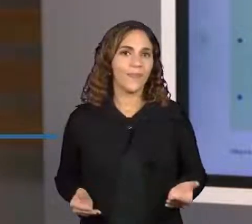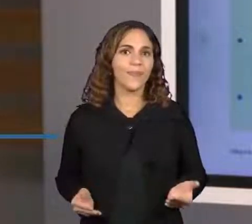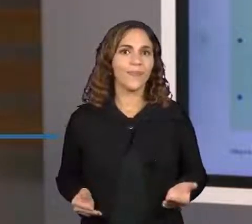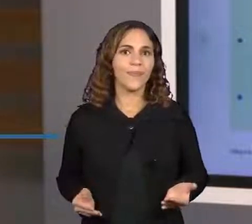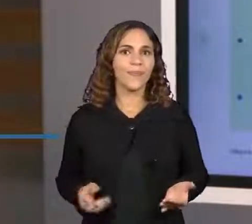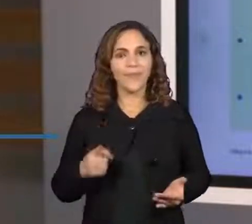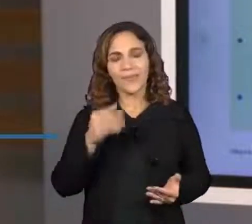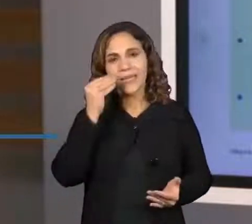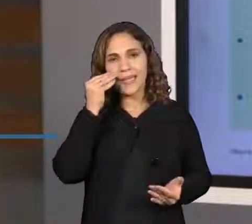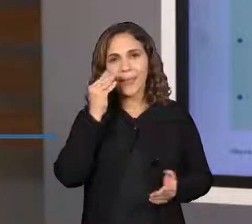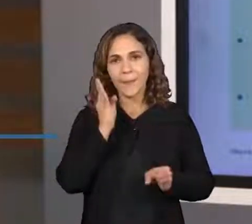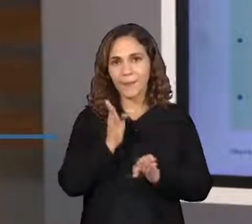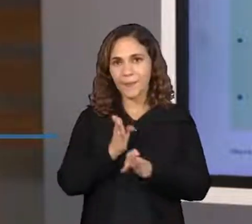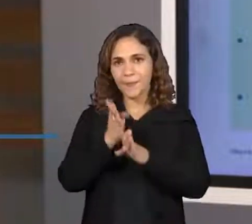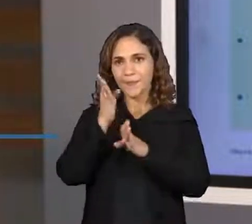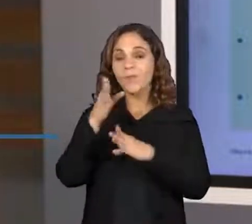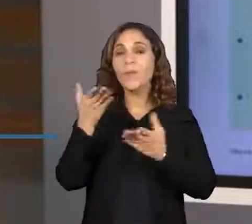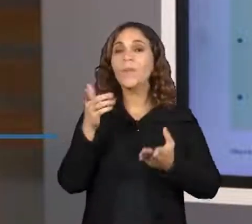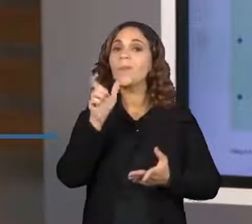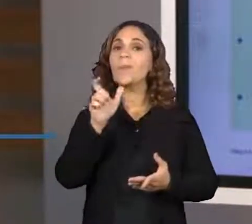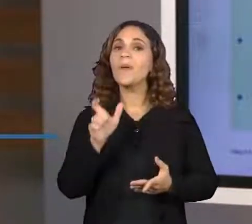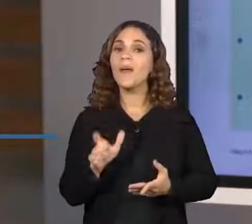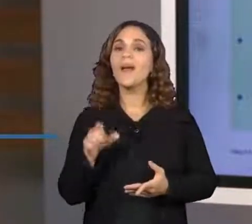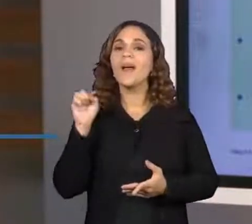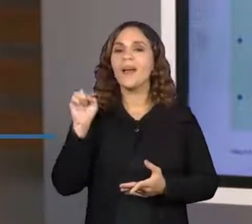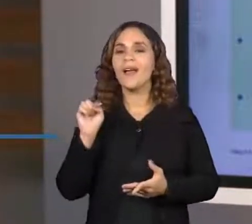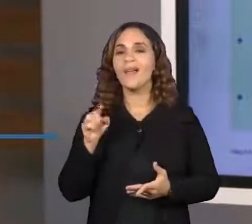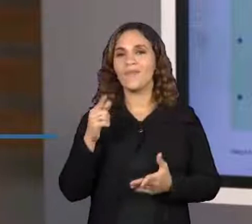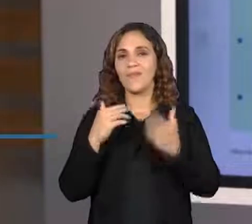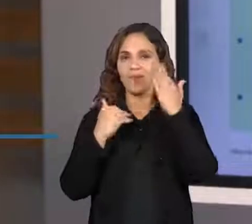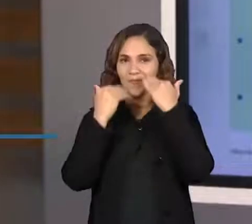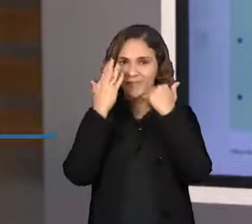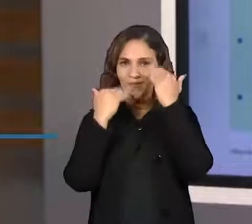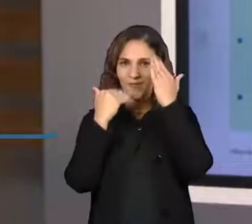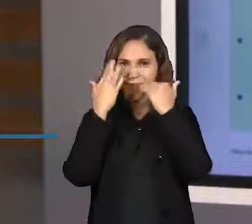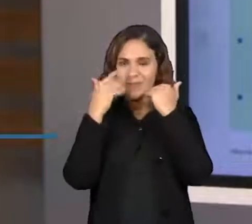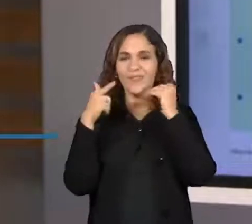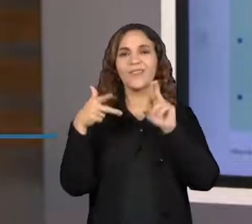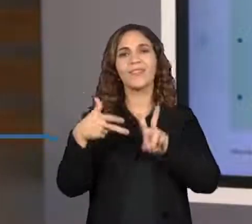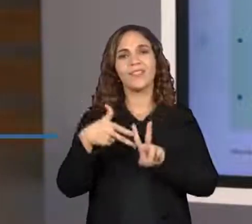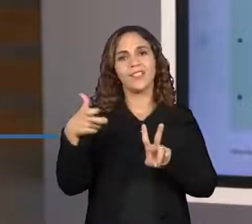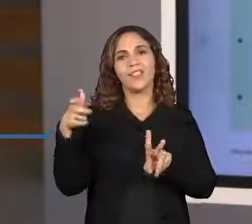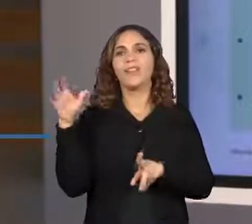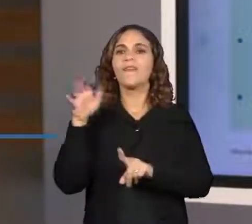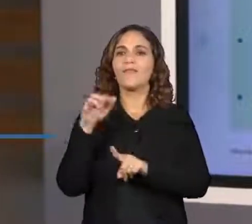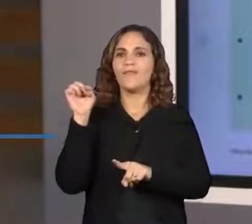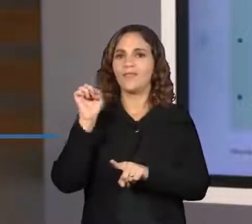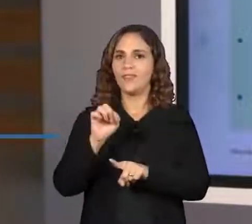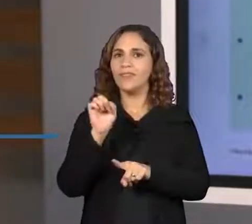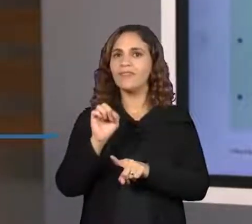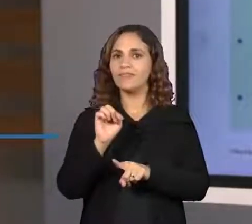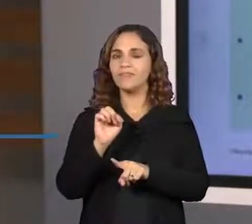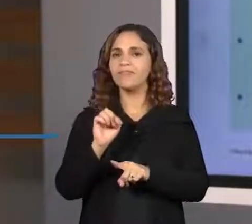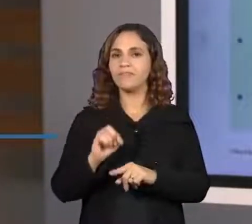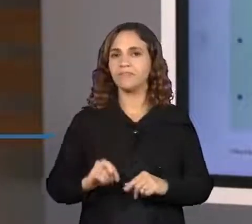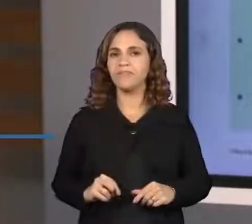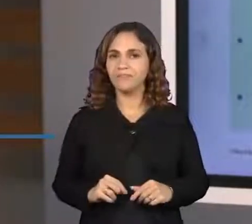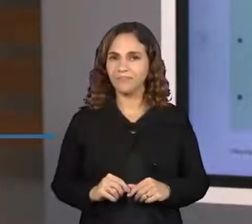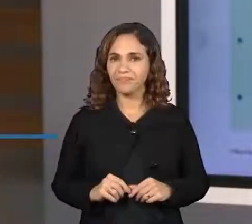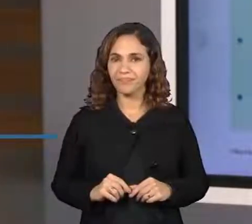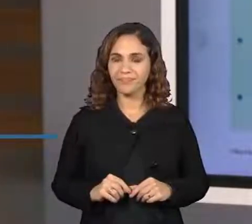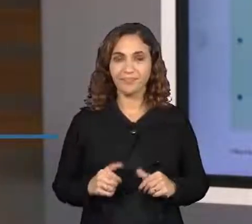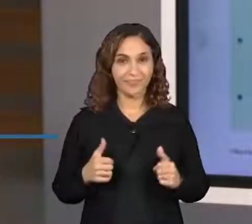nomes indígenas que têm influências indígenas. Saia aí da cultura indígena.